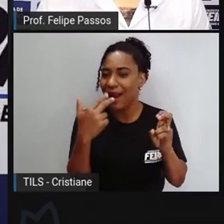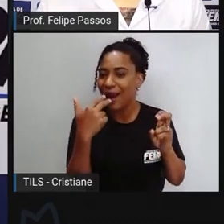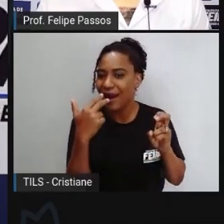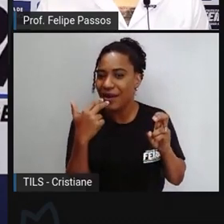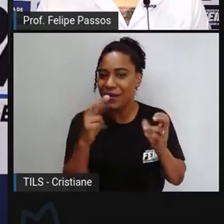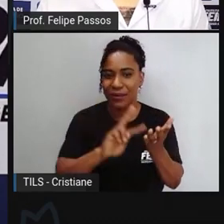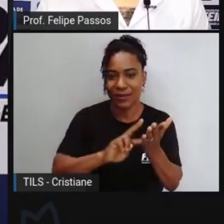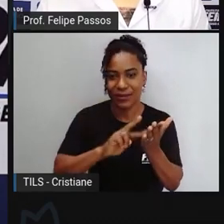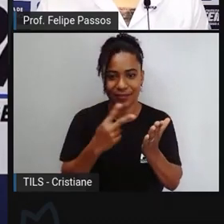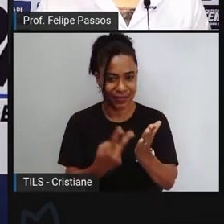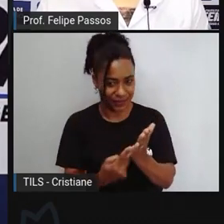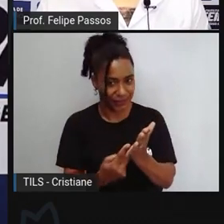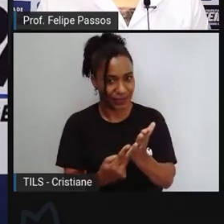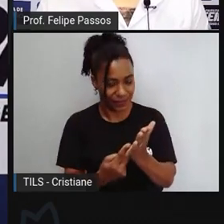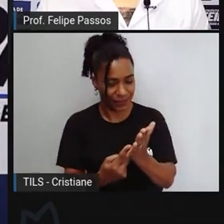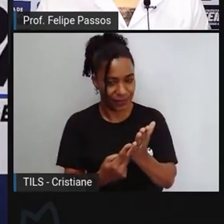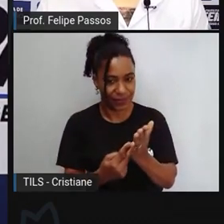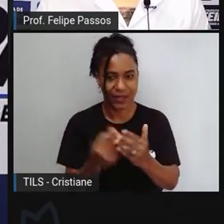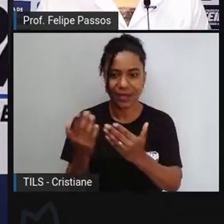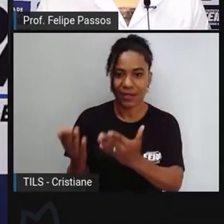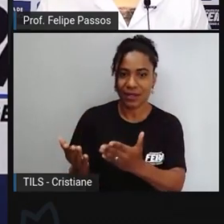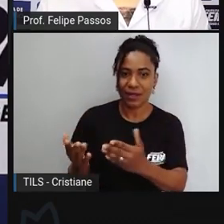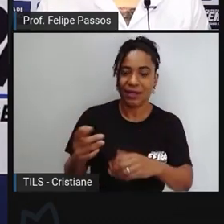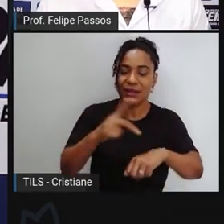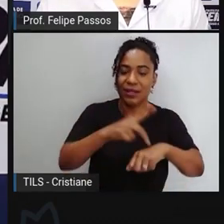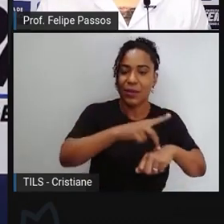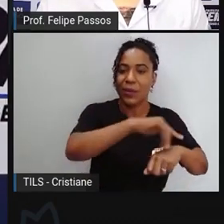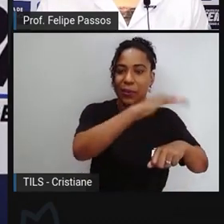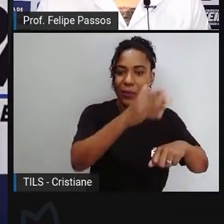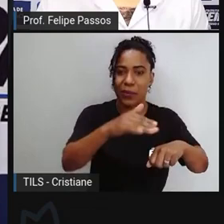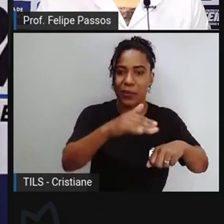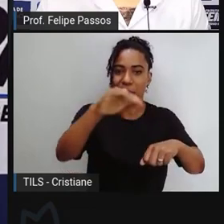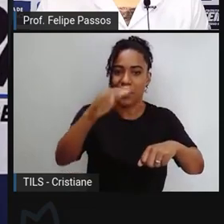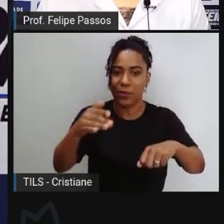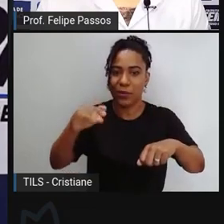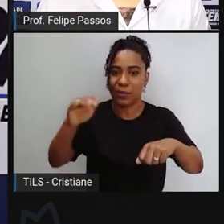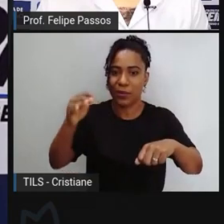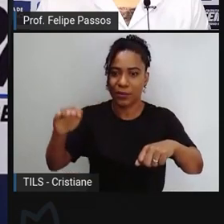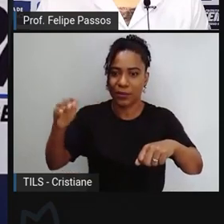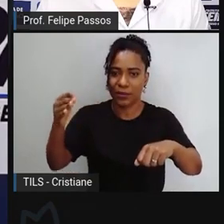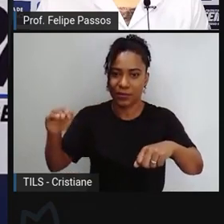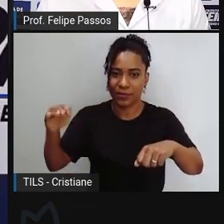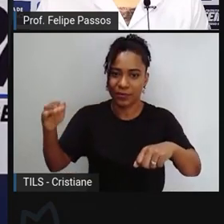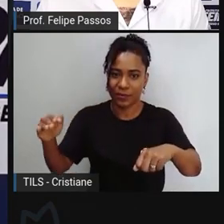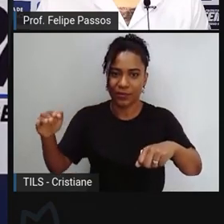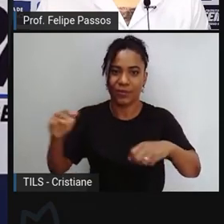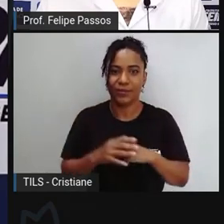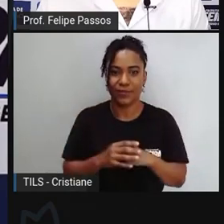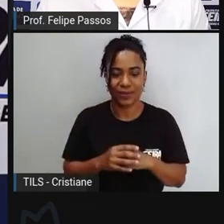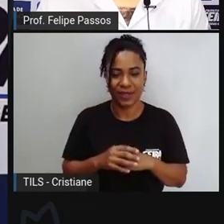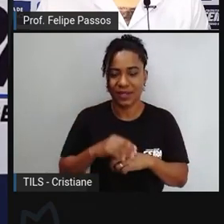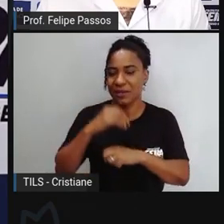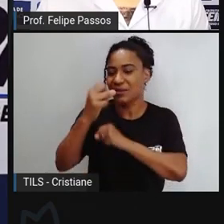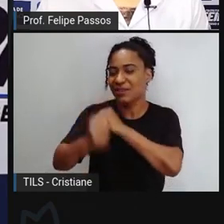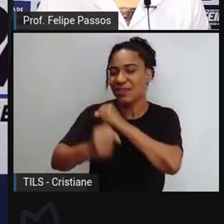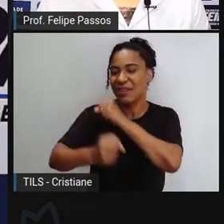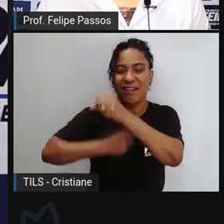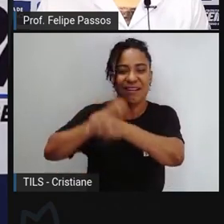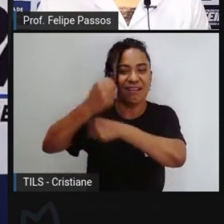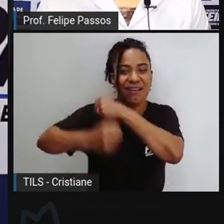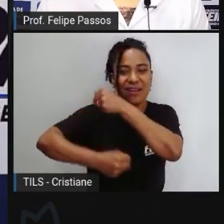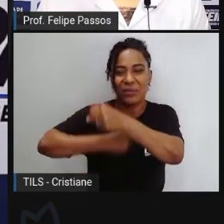ou seja, a Serra Velha só de mil em mil anos